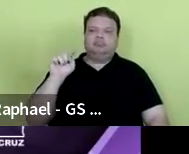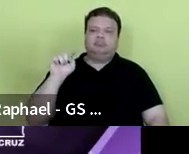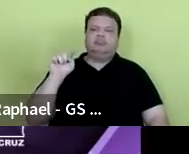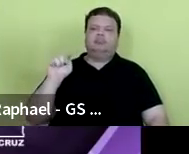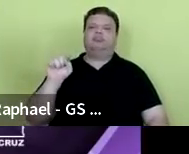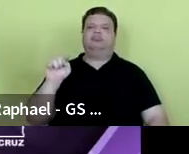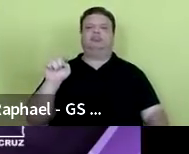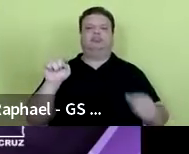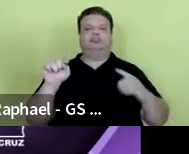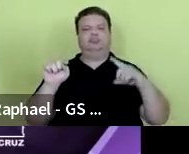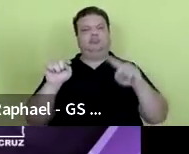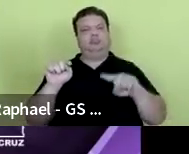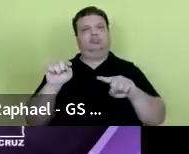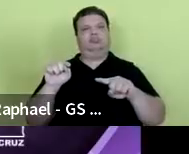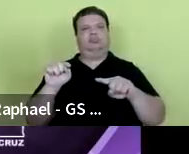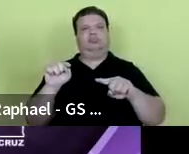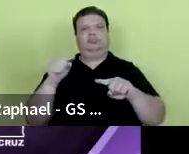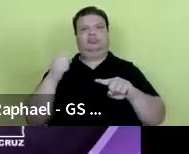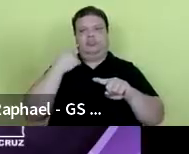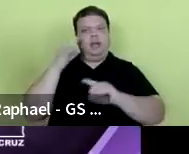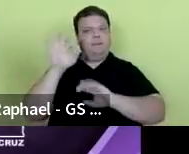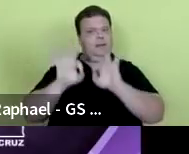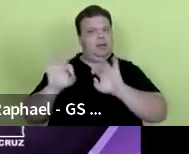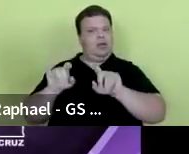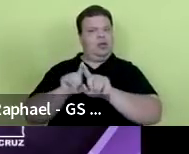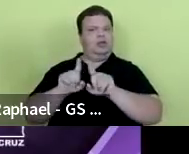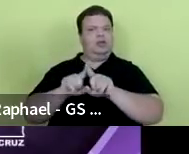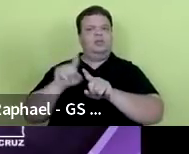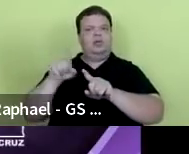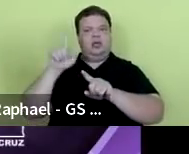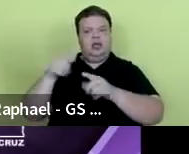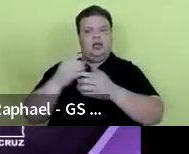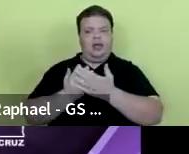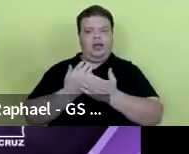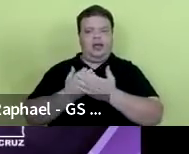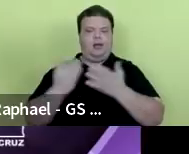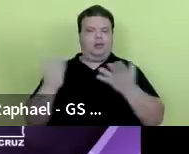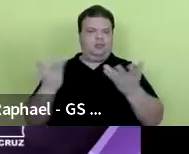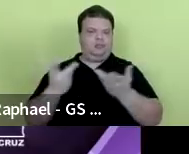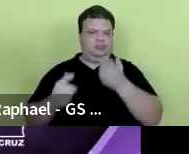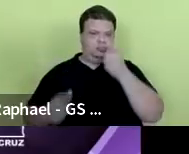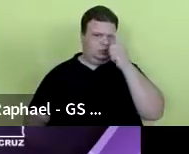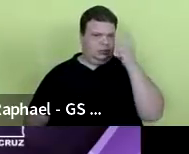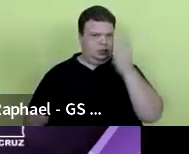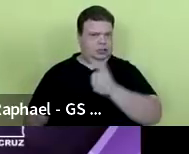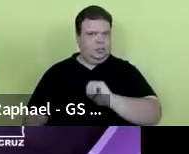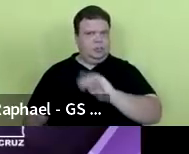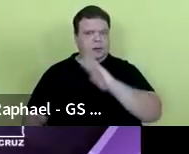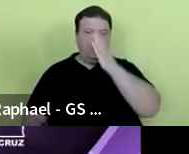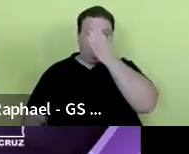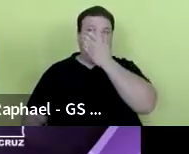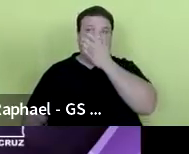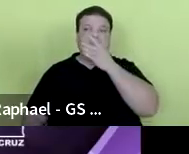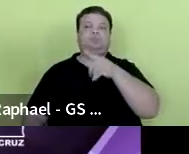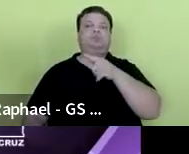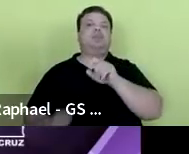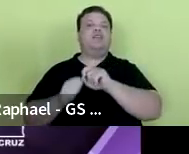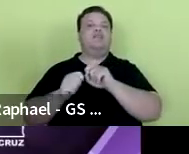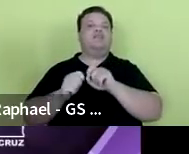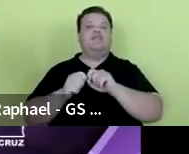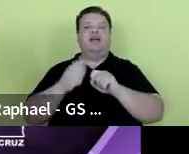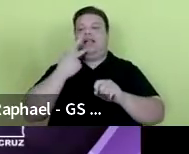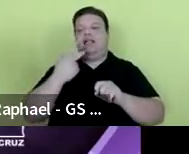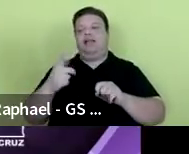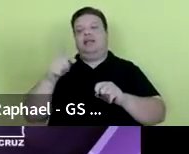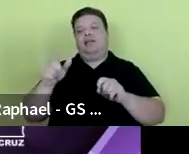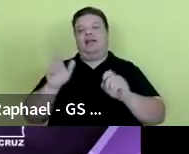preparou também um conjunto de aulas super interessante para falar sobre o acesso e o